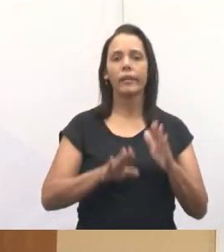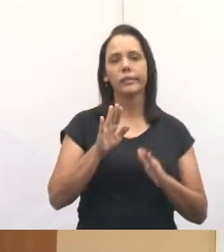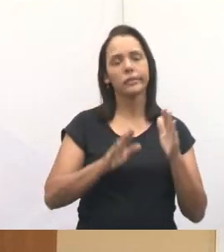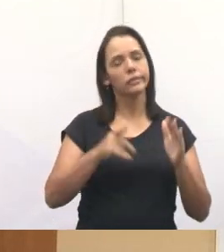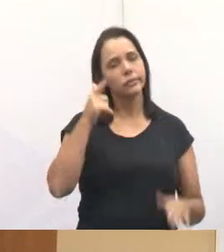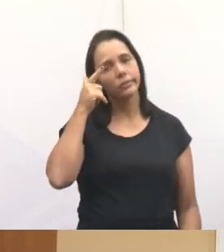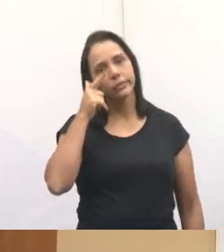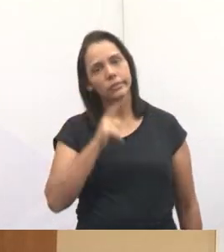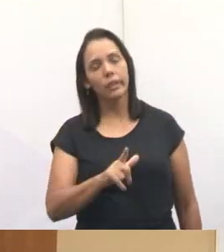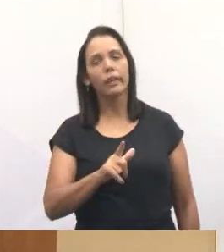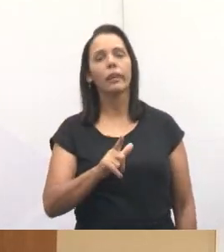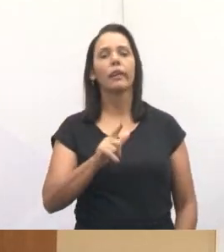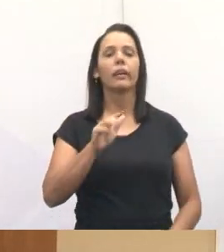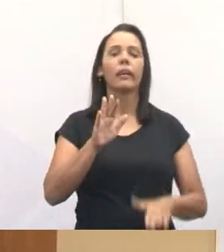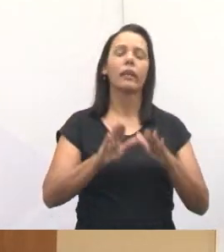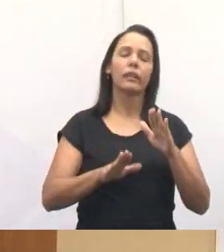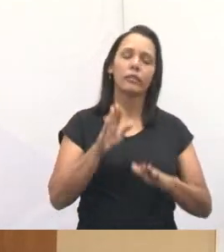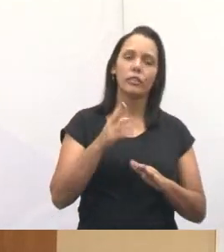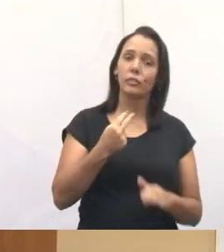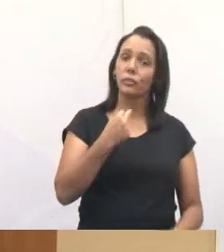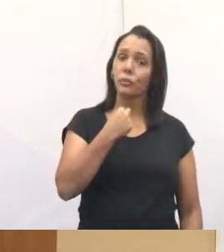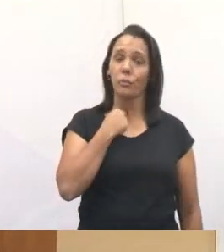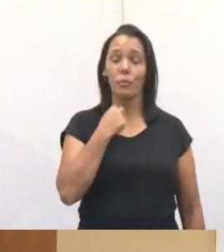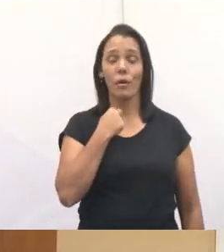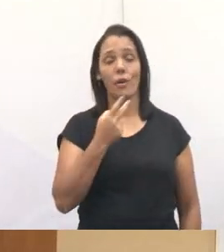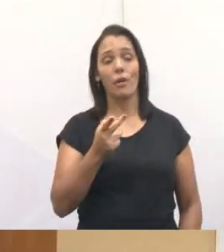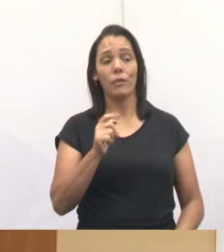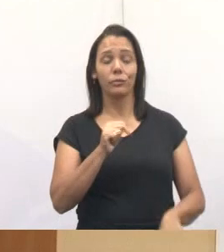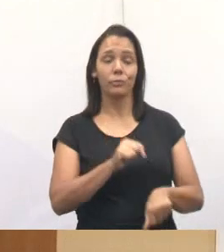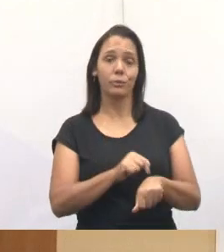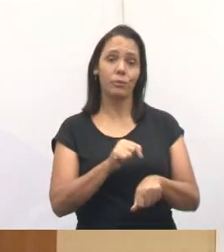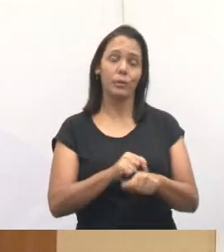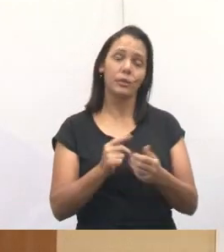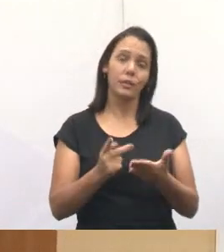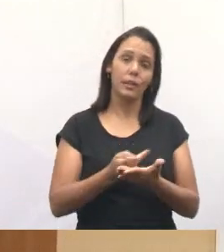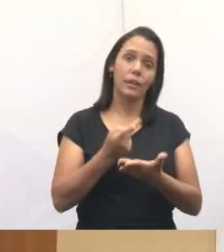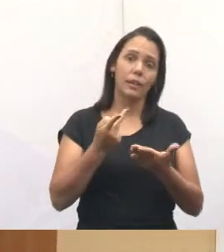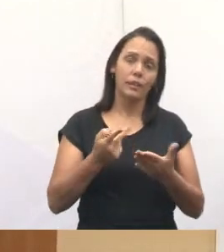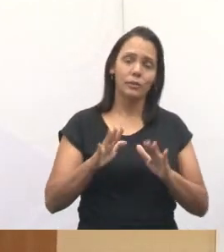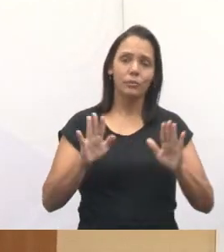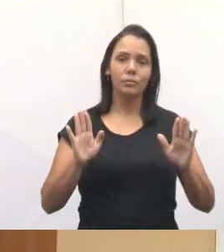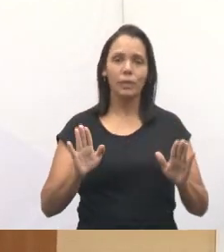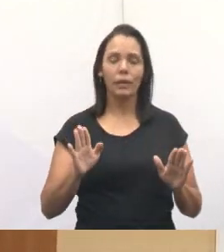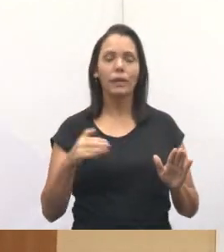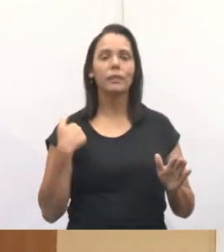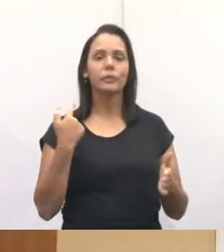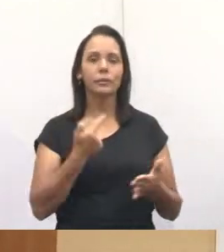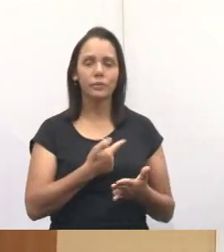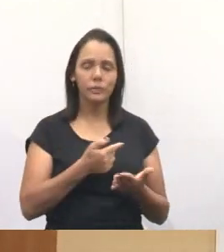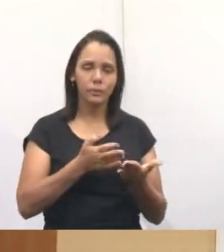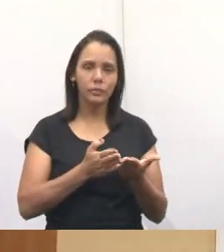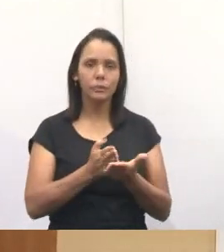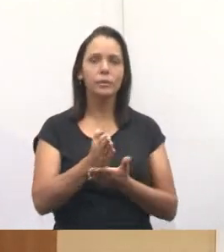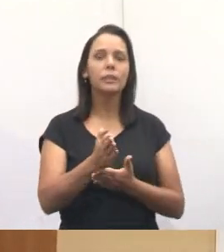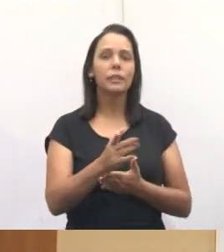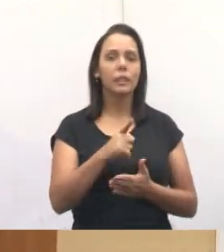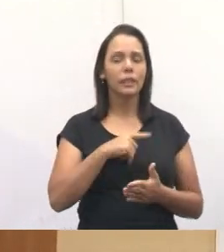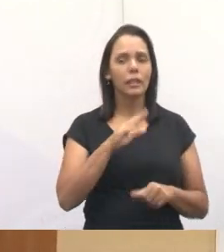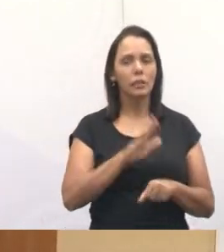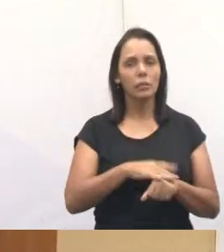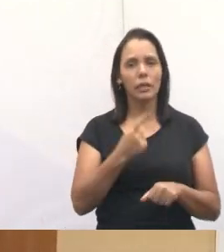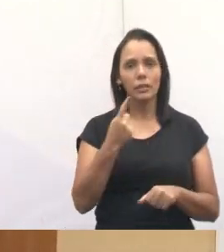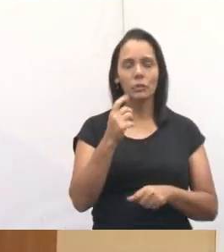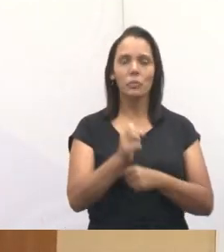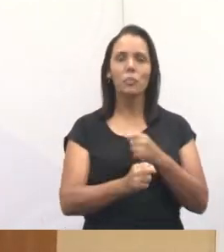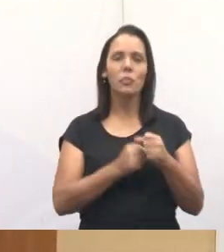às vezes não é viável, aquele não é o momento. Mas nós vamos seguir aí, né? Tem mais um ano aí